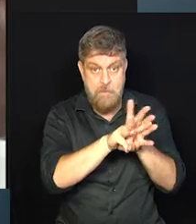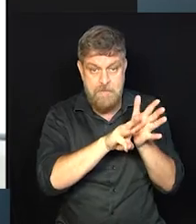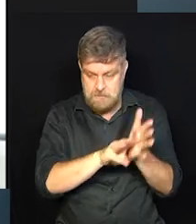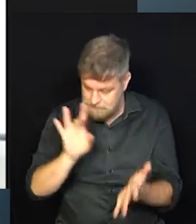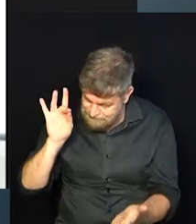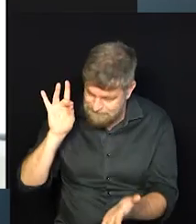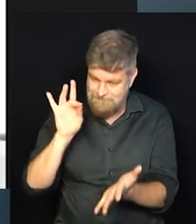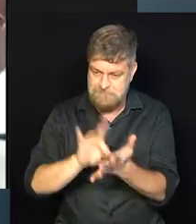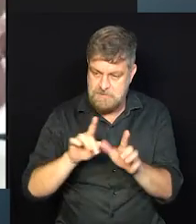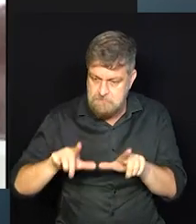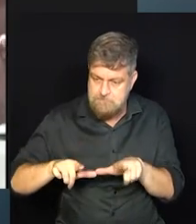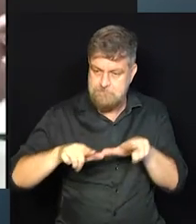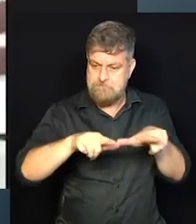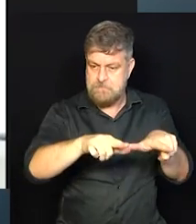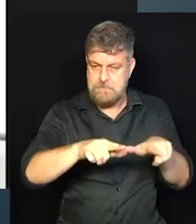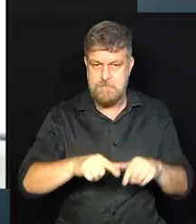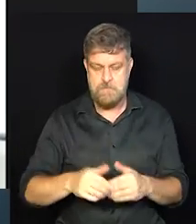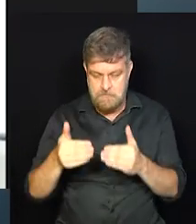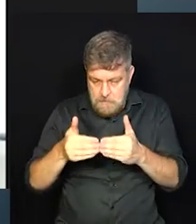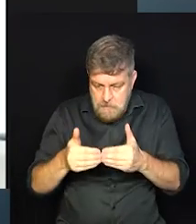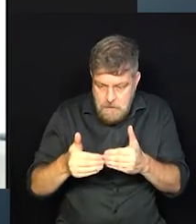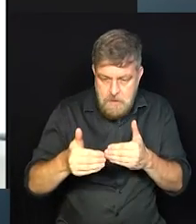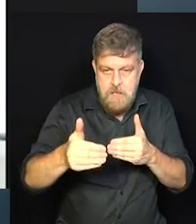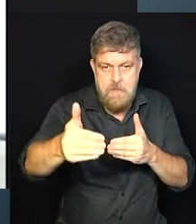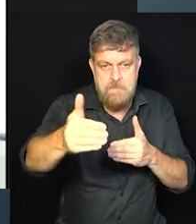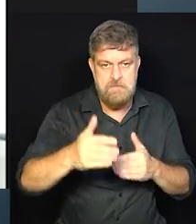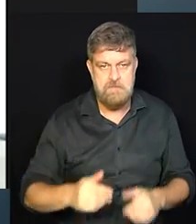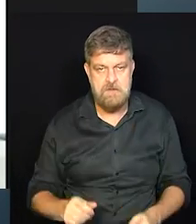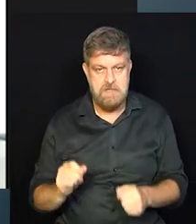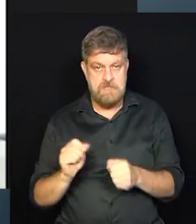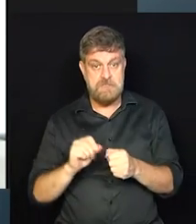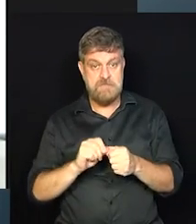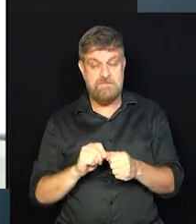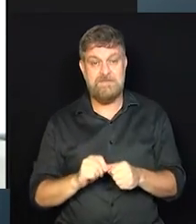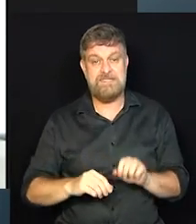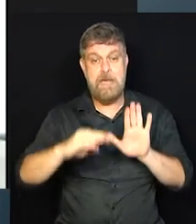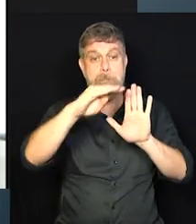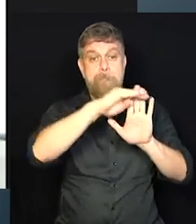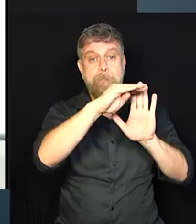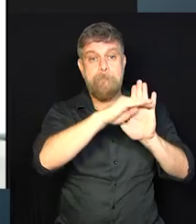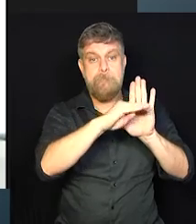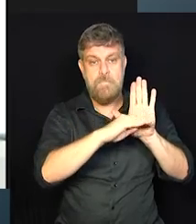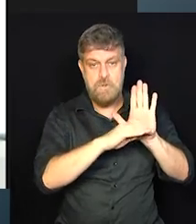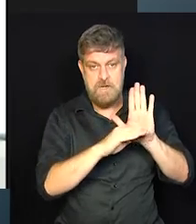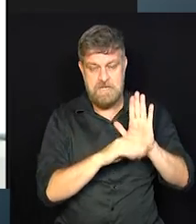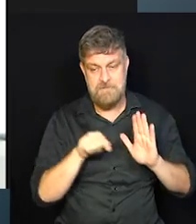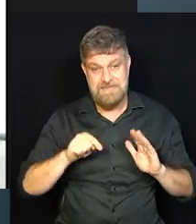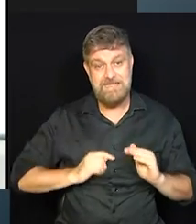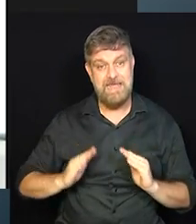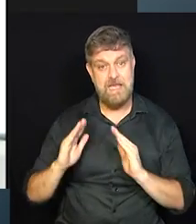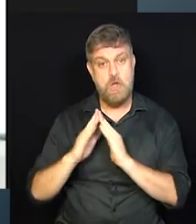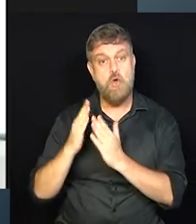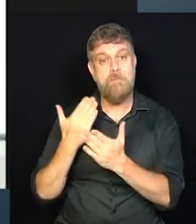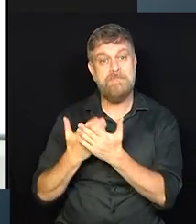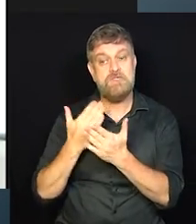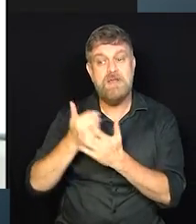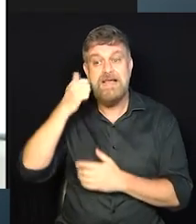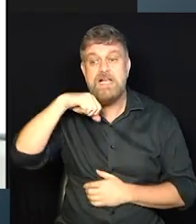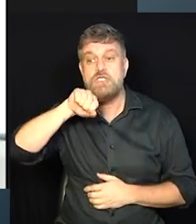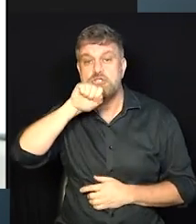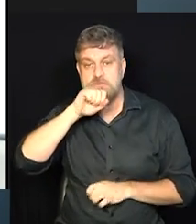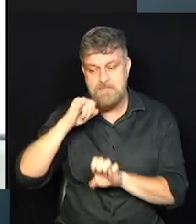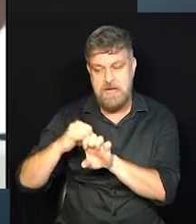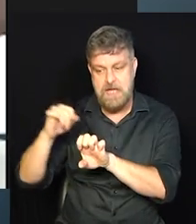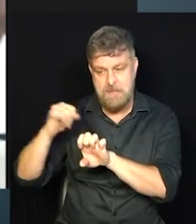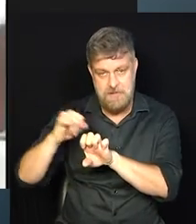validado e, daí em diante, a gente começou a aplicar esse método por meio de programas na Escola de Negócios da Mãe Empreendedora.